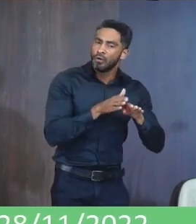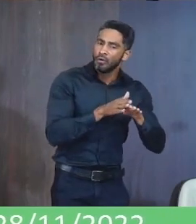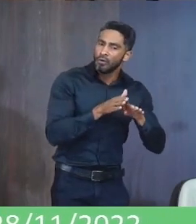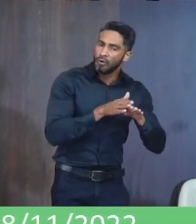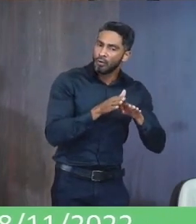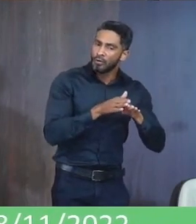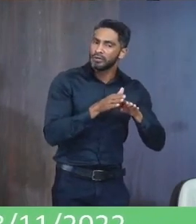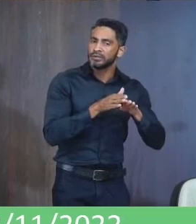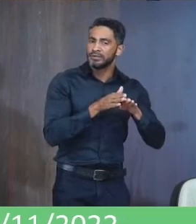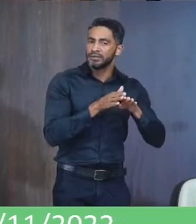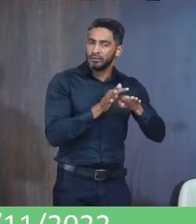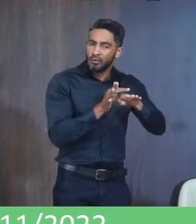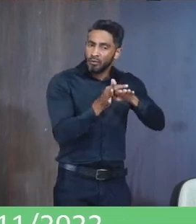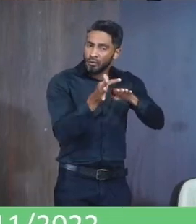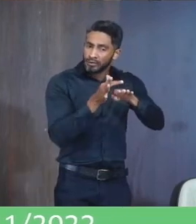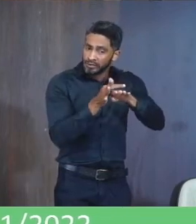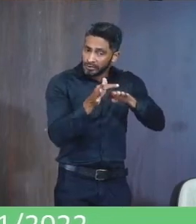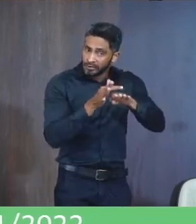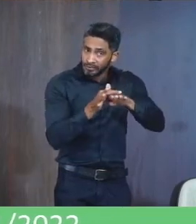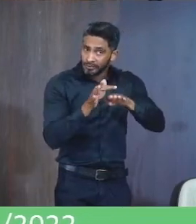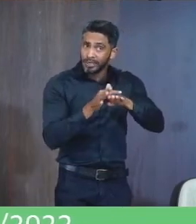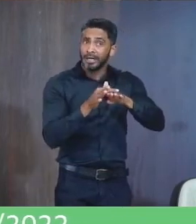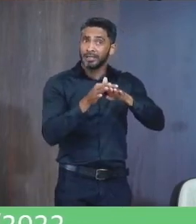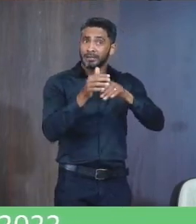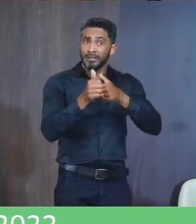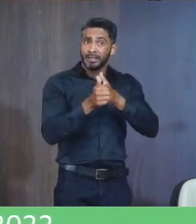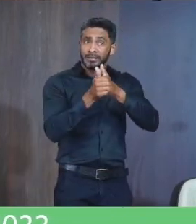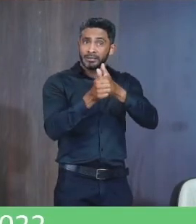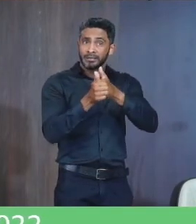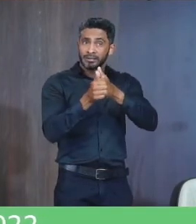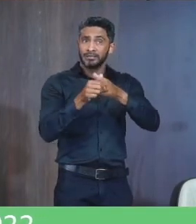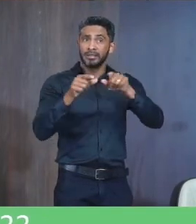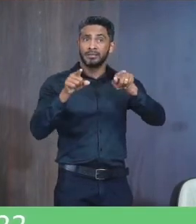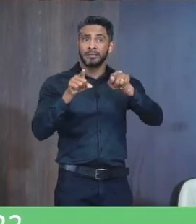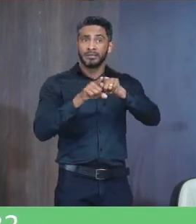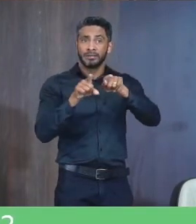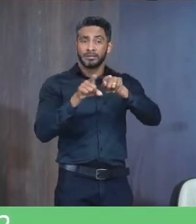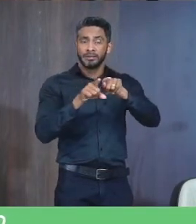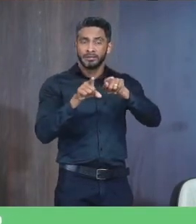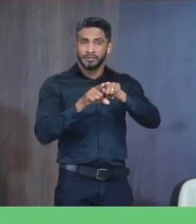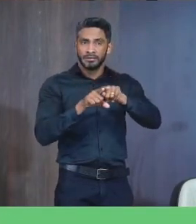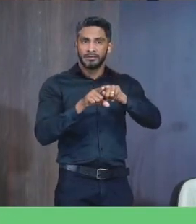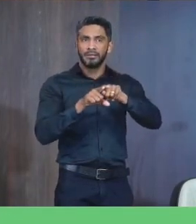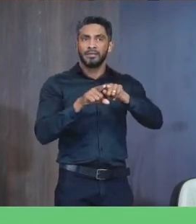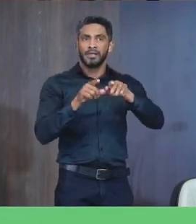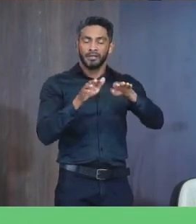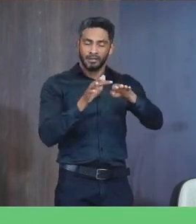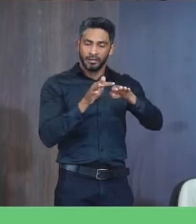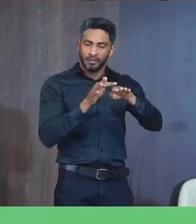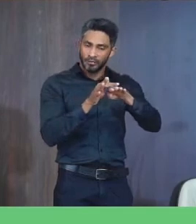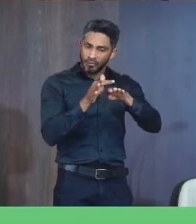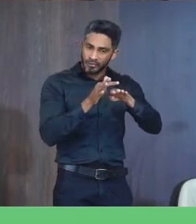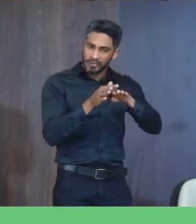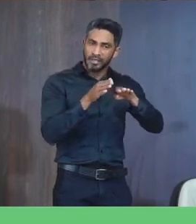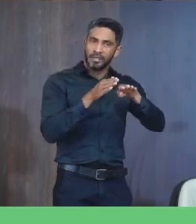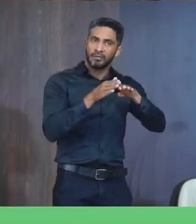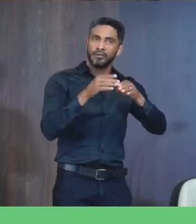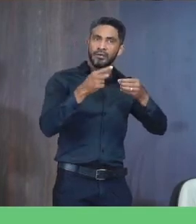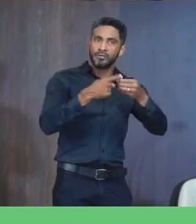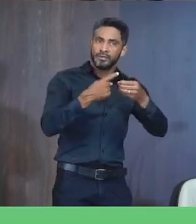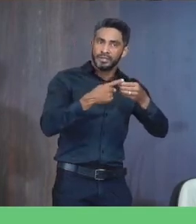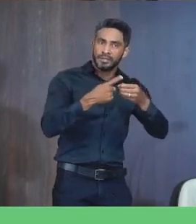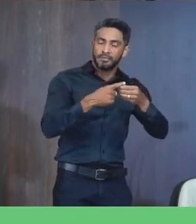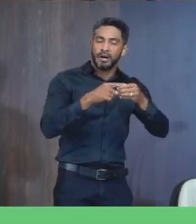Tutelar Nesse Acompanhamento Também E o Conselho Municipal De Educação